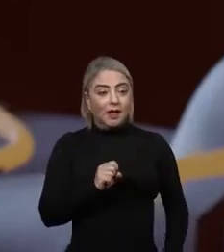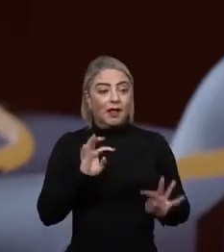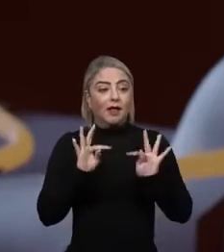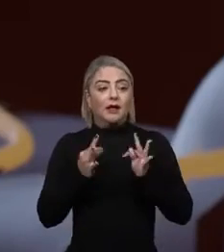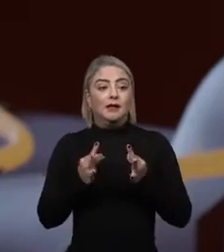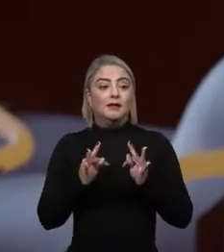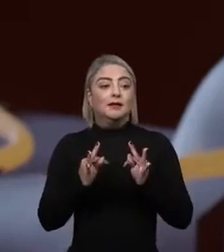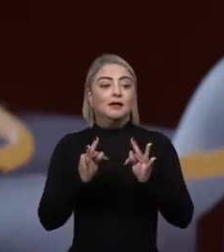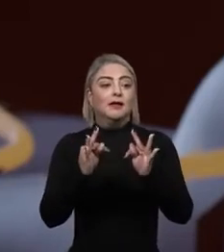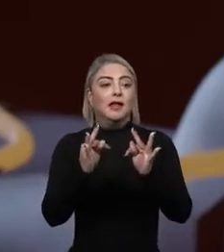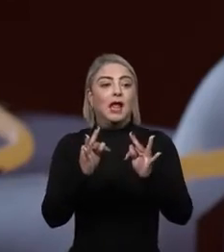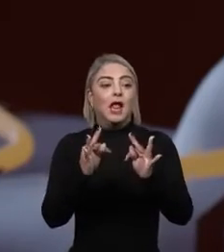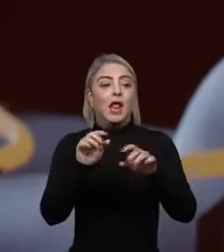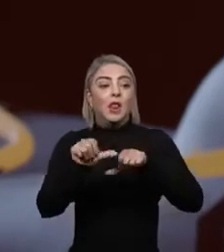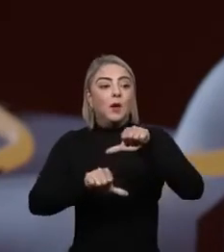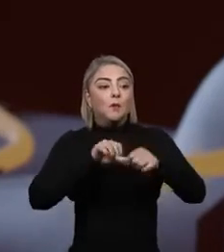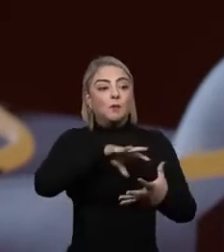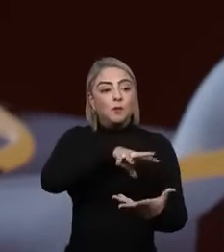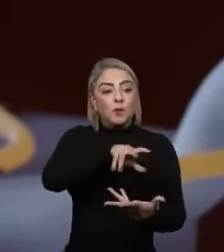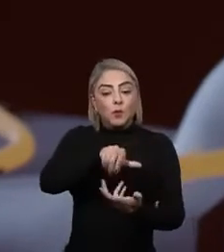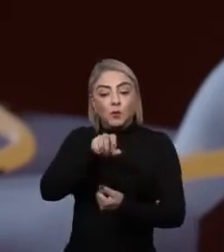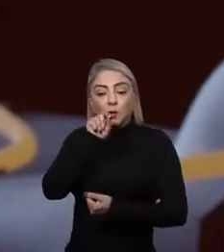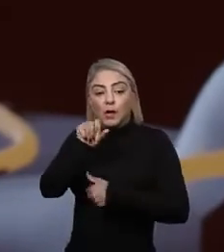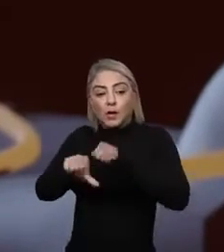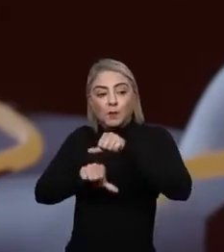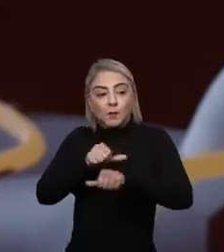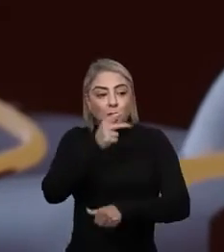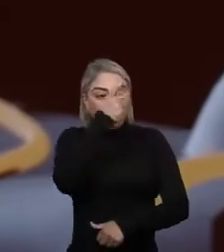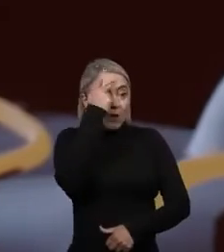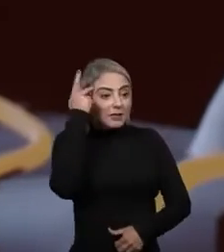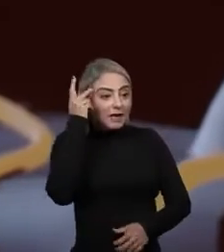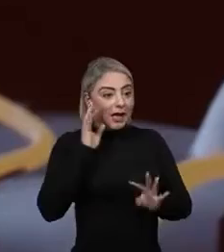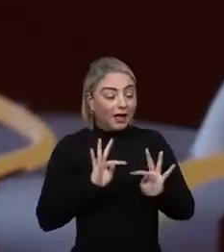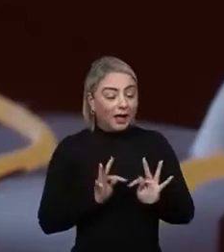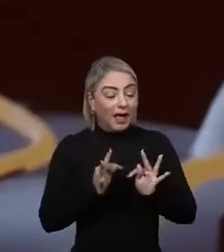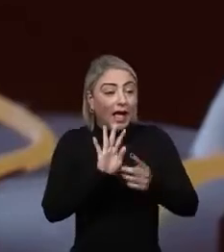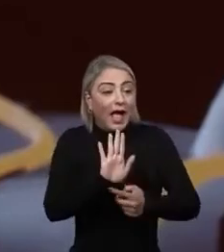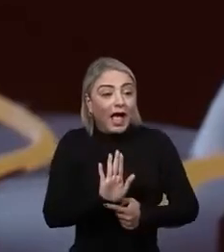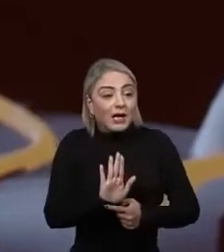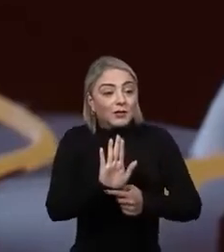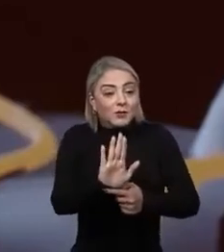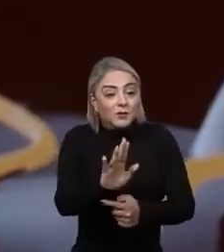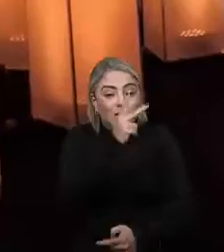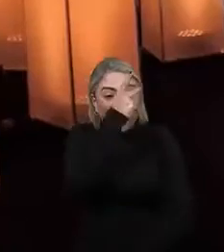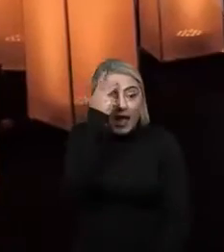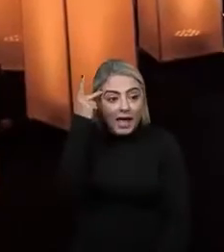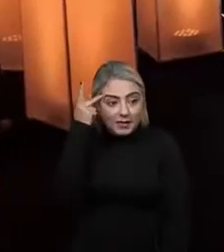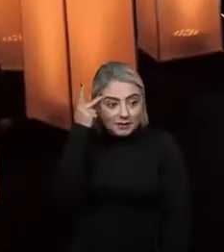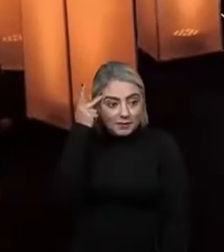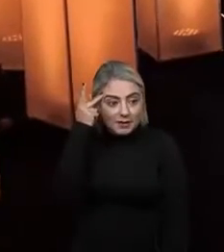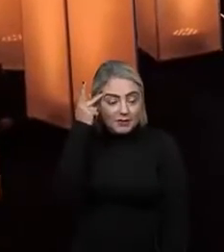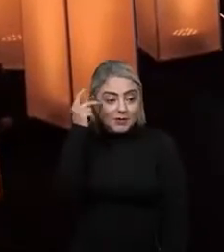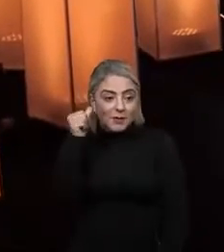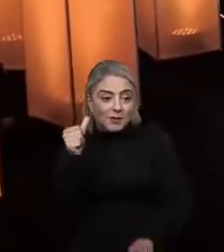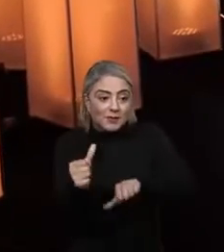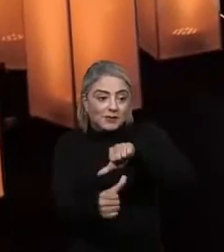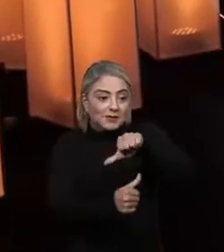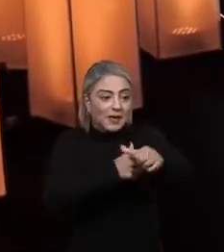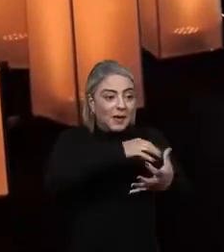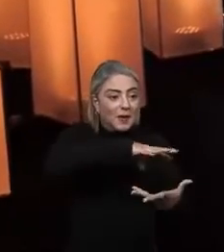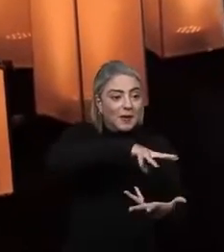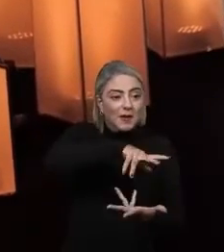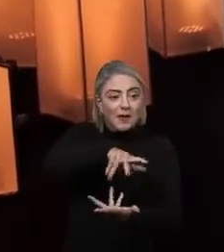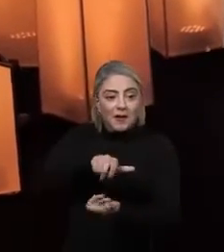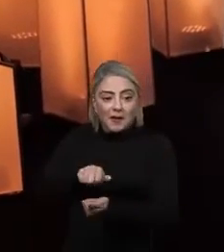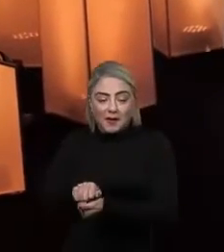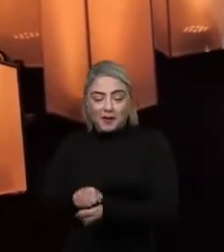não muda o mundo. O muda o mundo são as pessoas. A tecnologia ajuda as pessoas a mudar o mundo. Eu gosto de